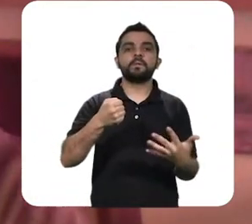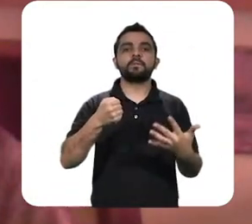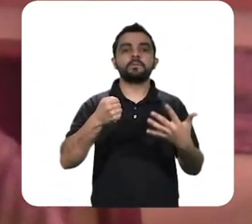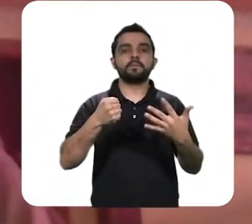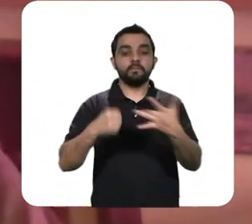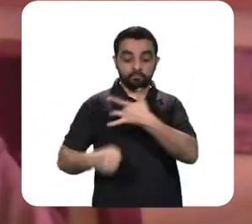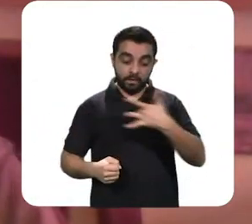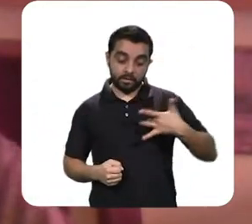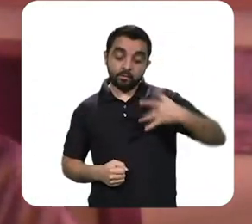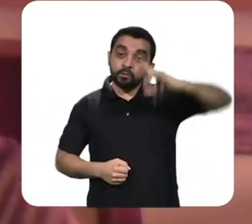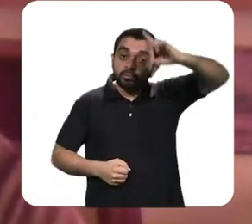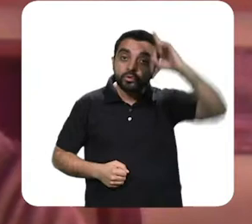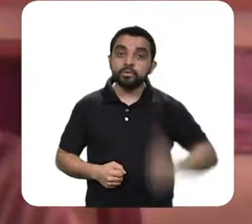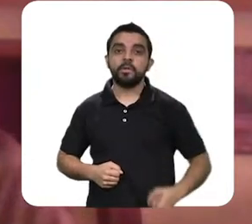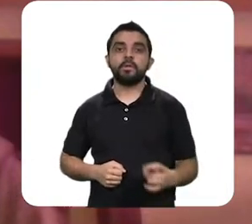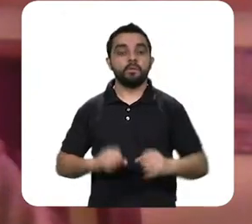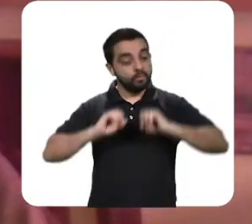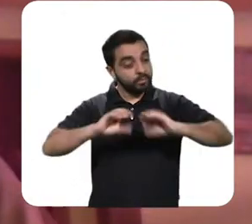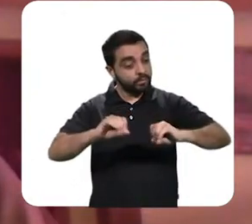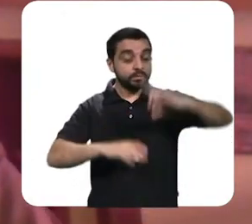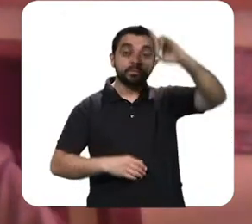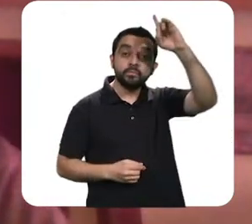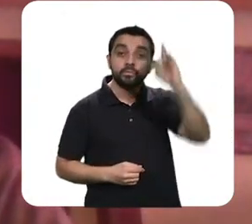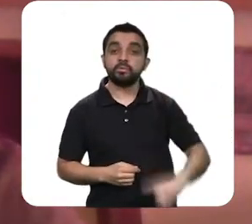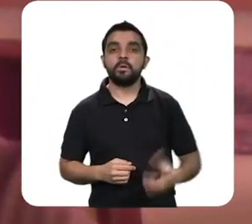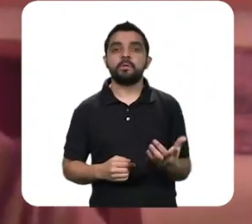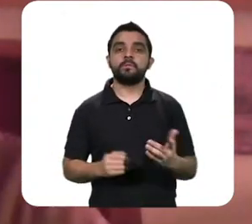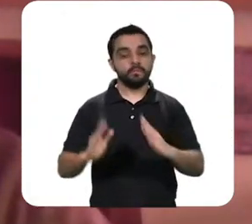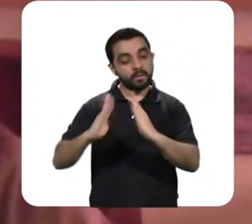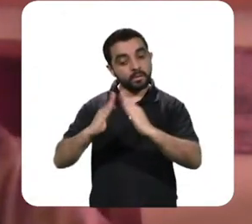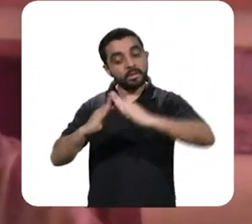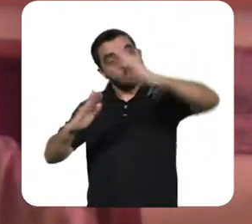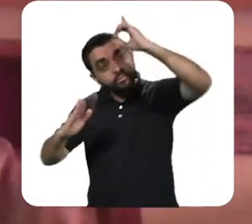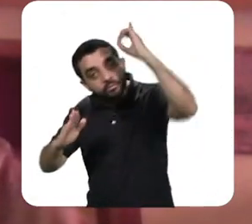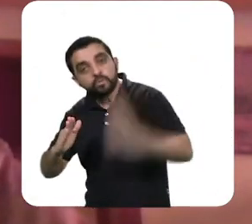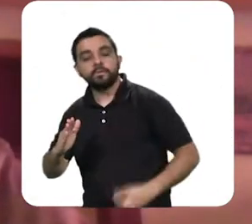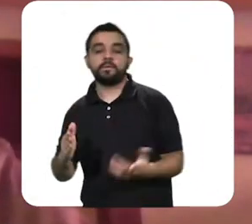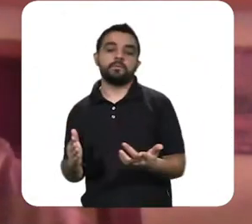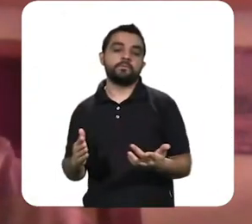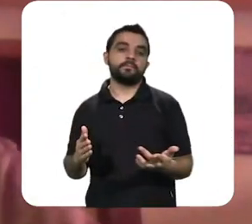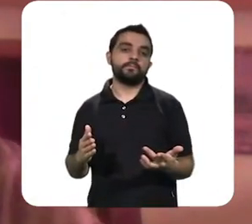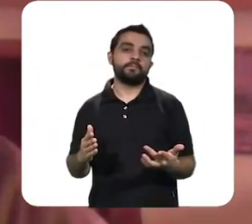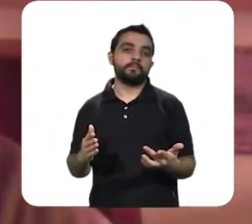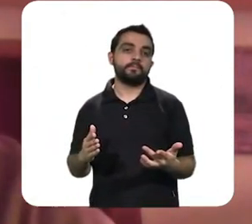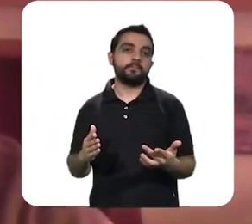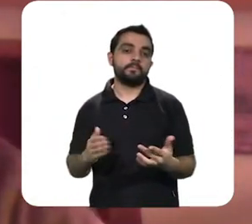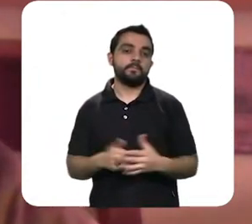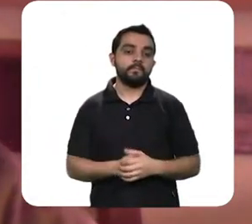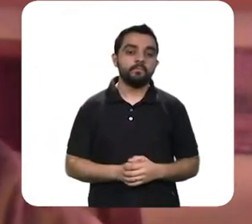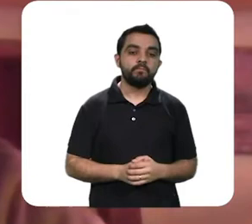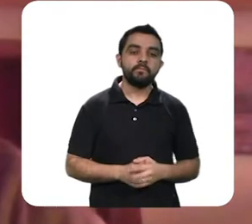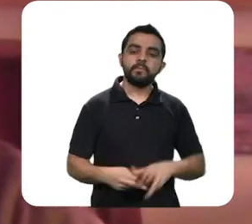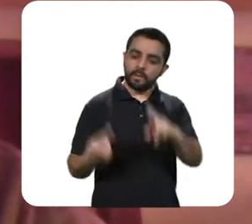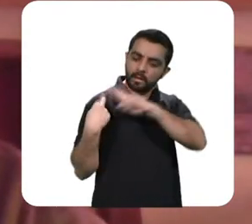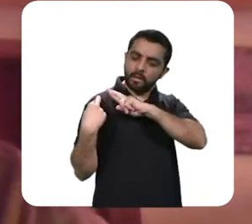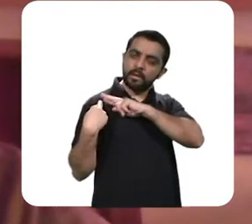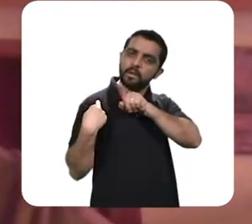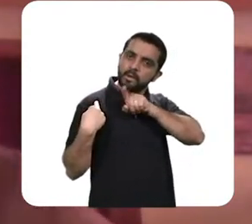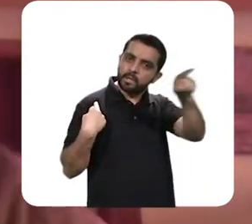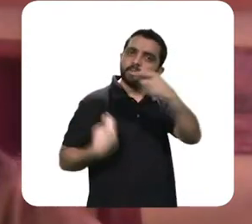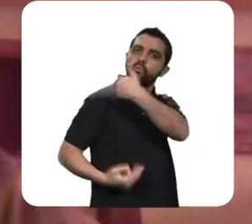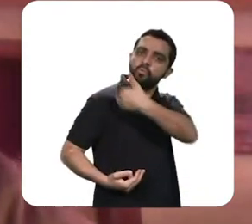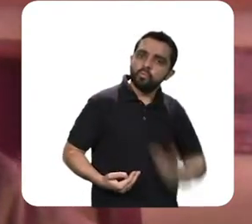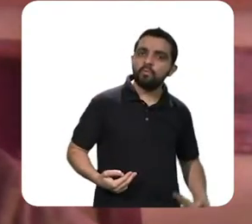saúde como direito a educação como direito a moradia como direito a responsabilidade do estado o financiamento da